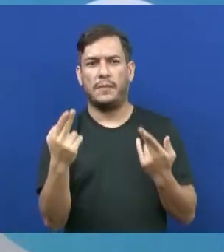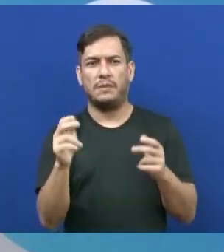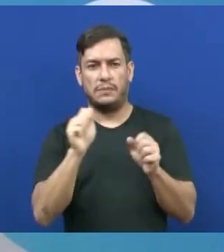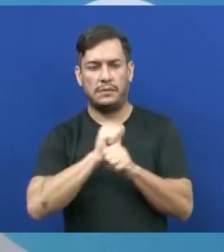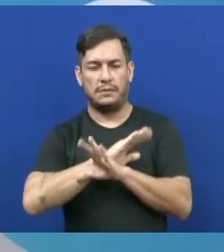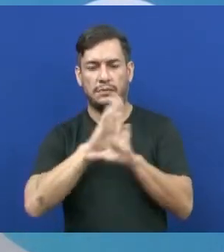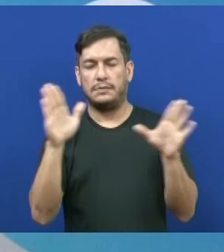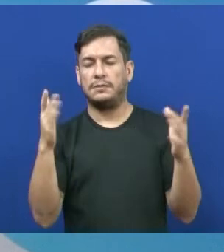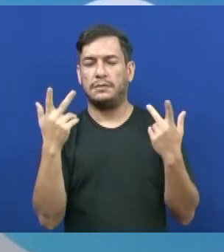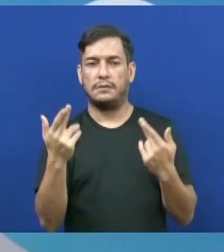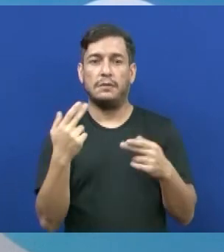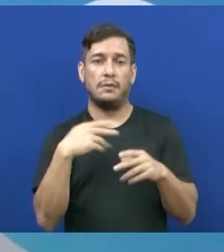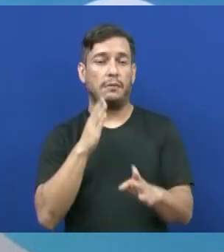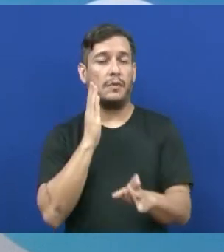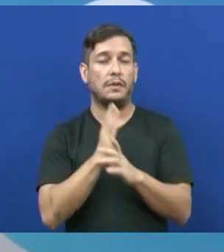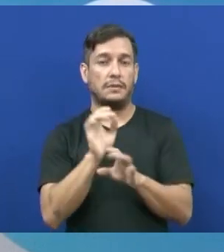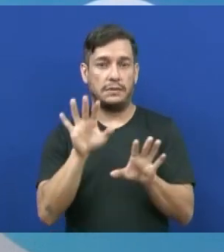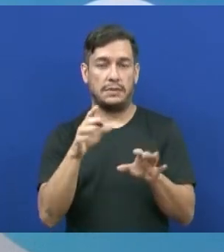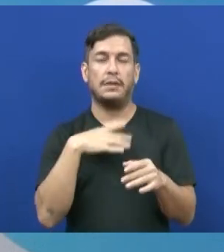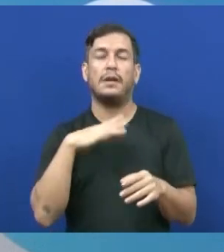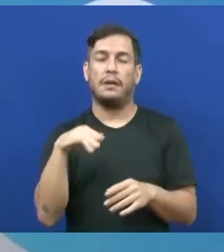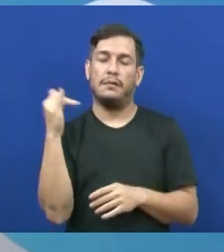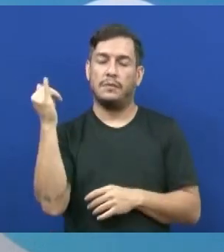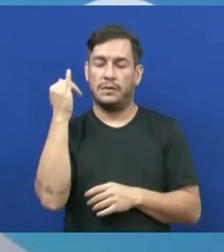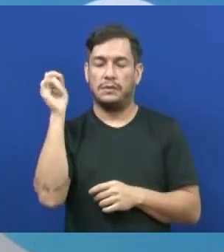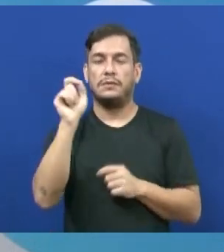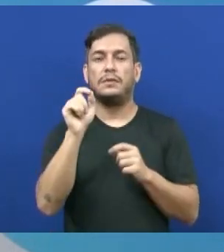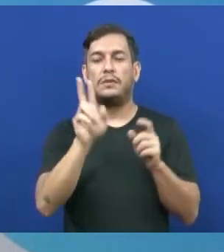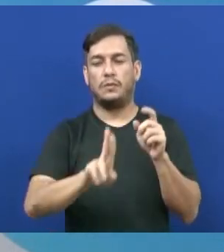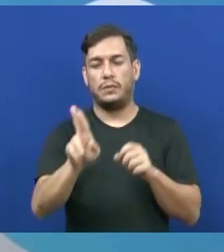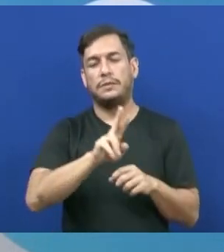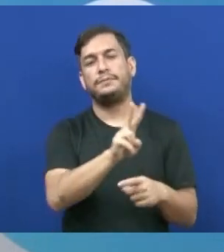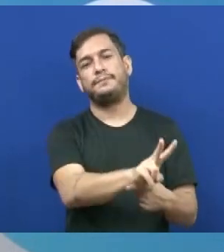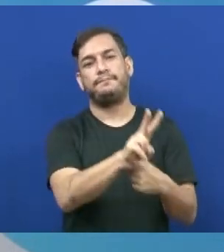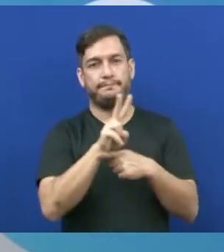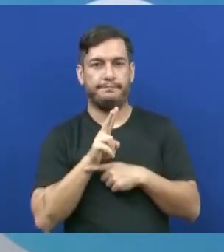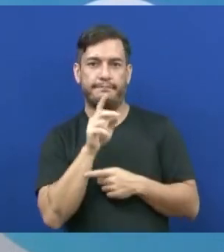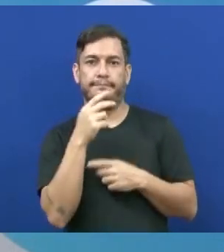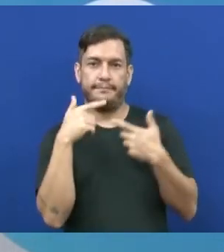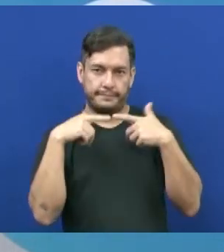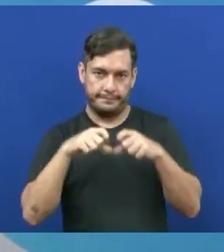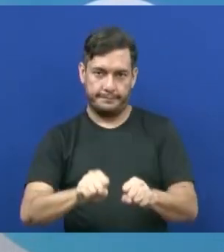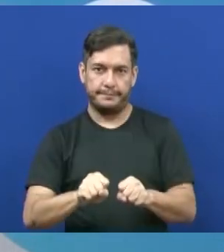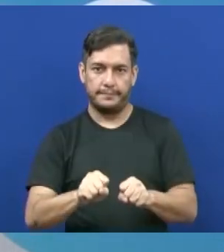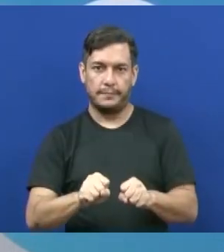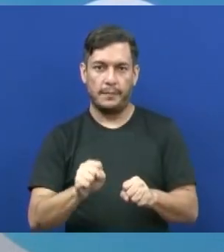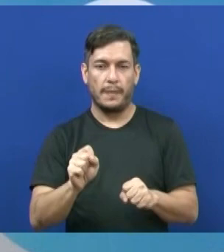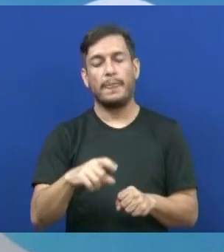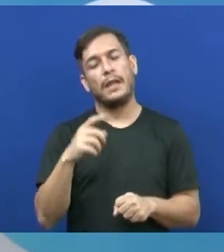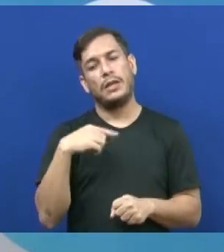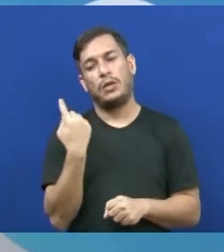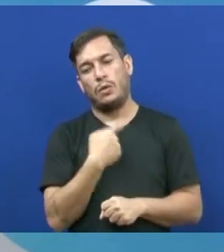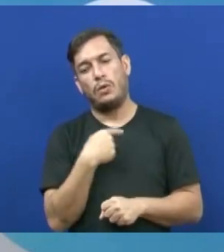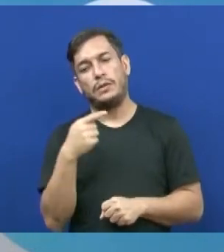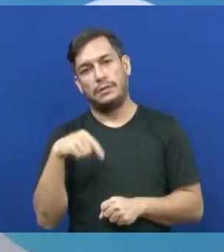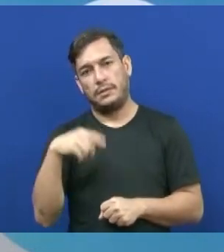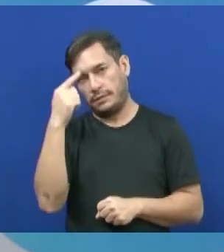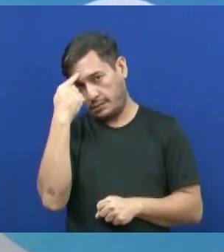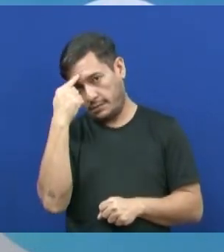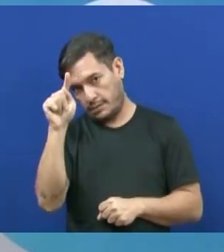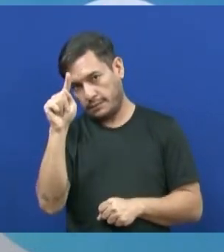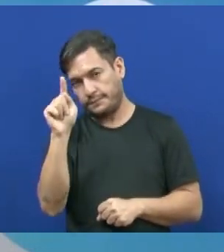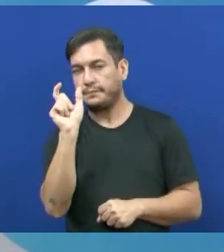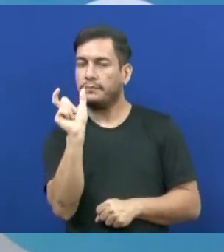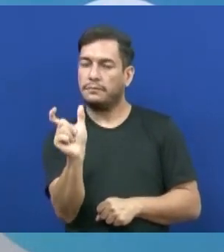dizer. Por conta disso, se faz necessário utilizar esses empréstimos linguísticos até que ou nós venhamos a criar uma